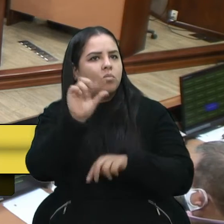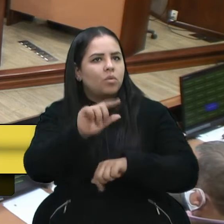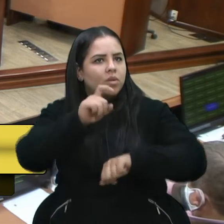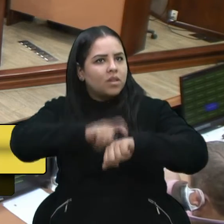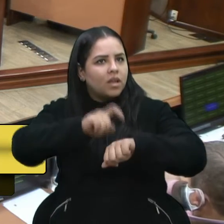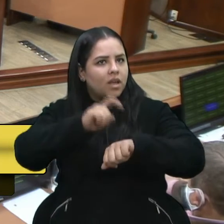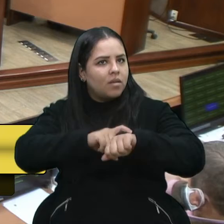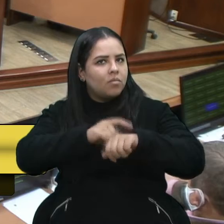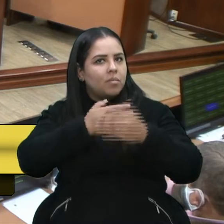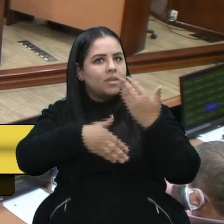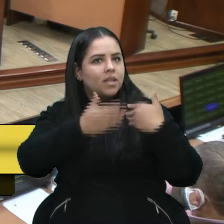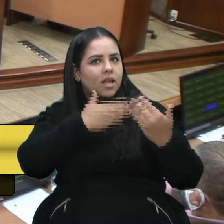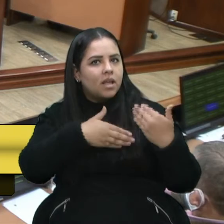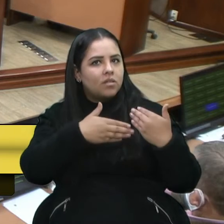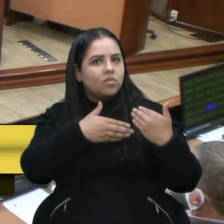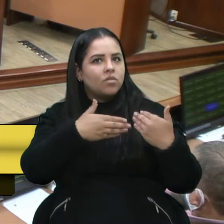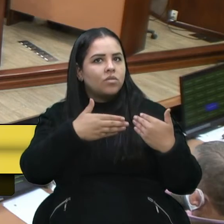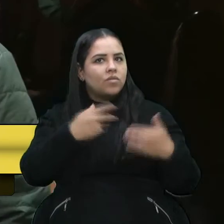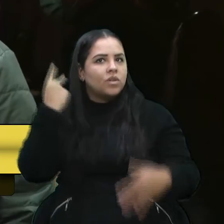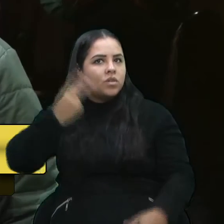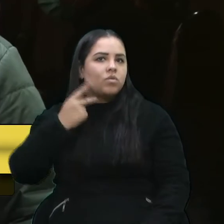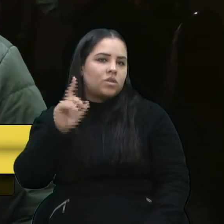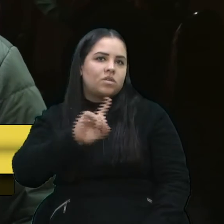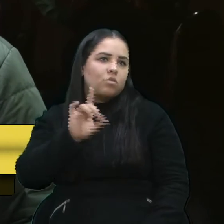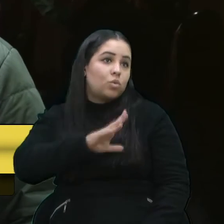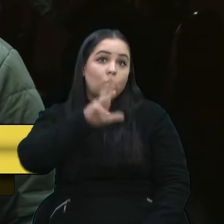nós, acho que grande parte, vereadores, se não todos, né?